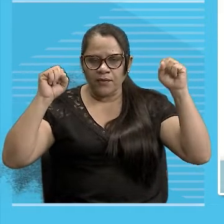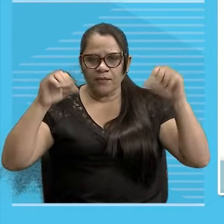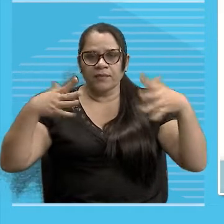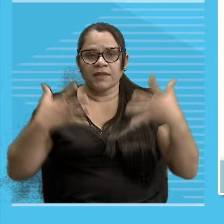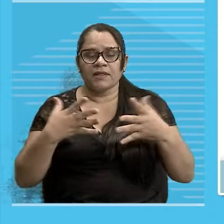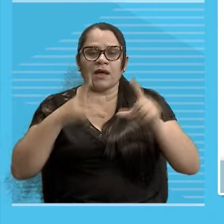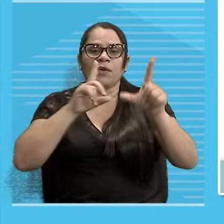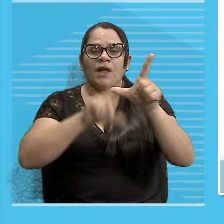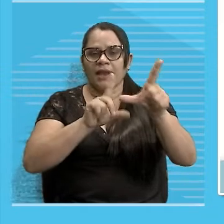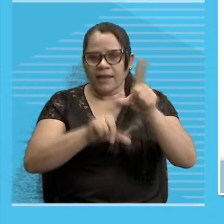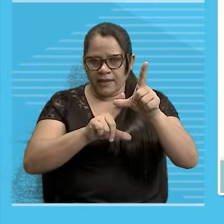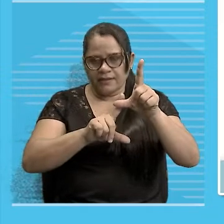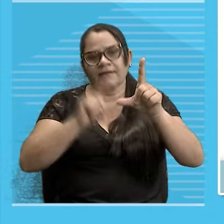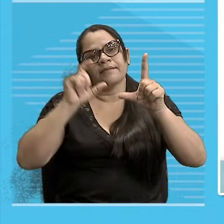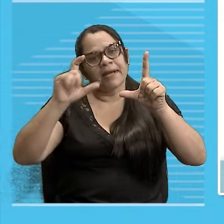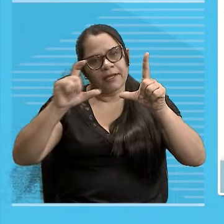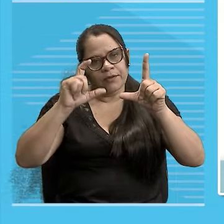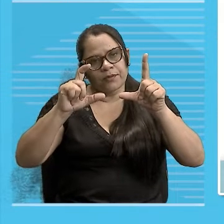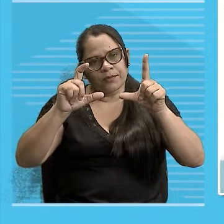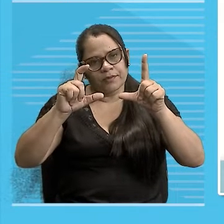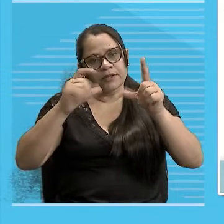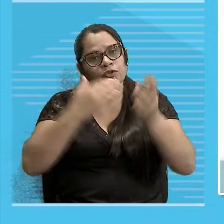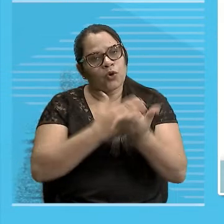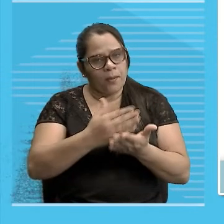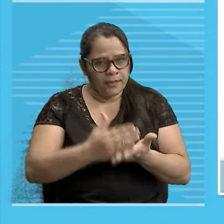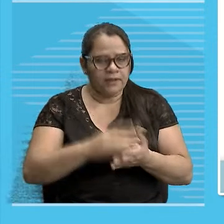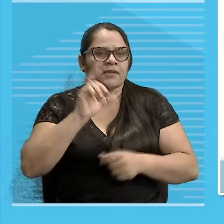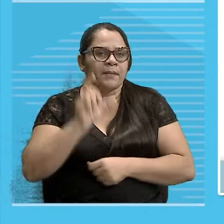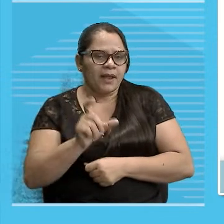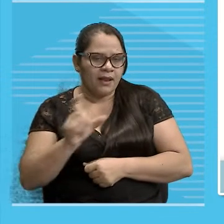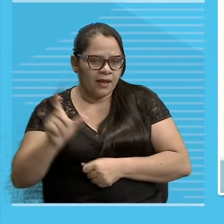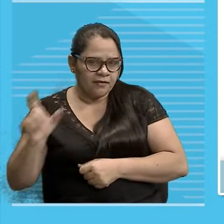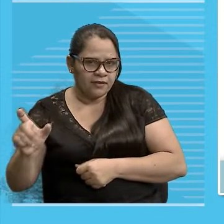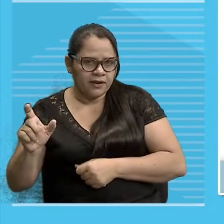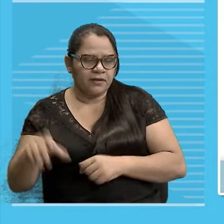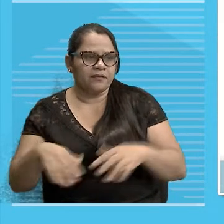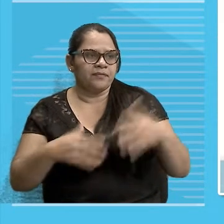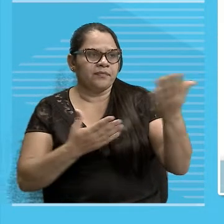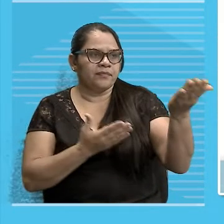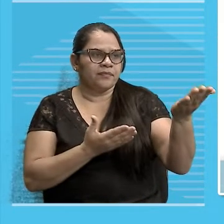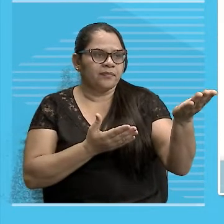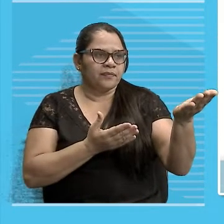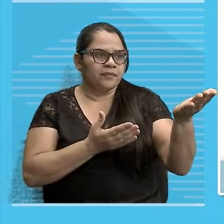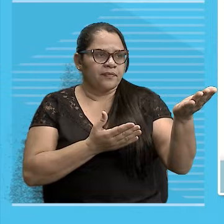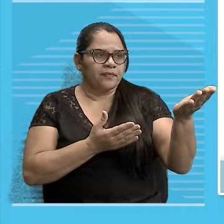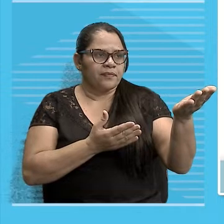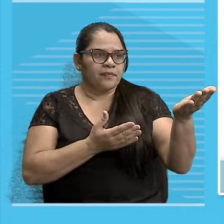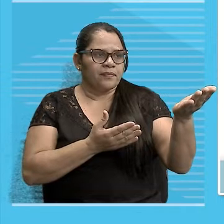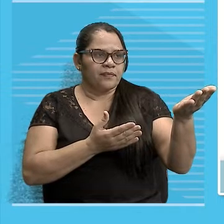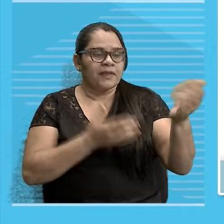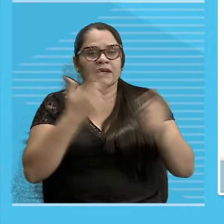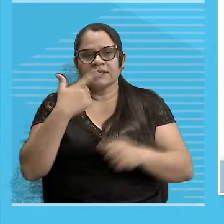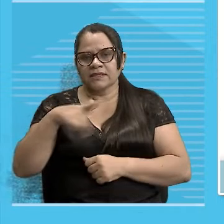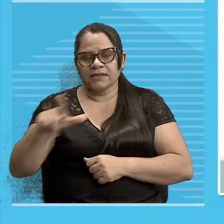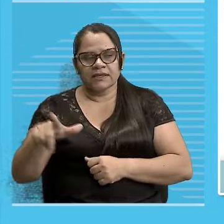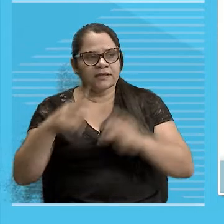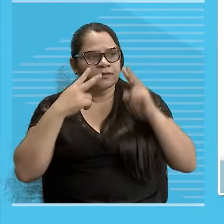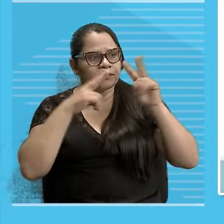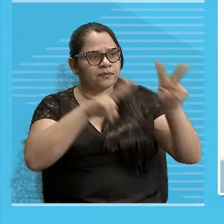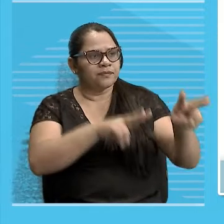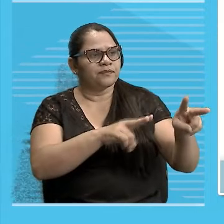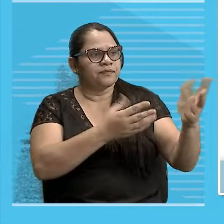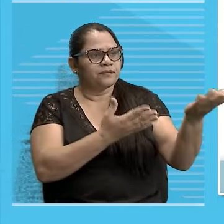ser maiúsculas Tá É isso Nenês Olha aí que bacaninha Vamos mais Olha aí